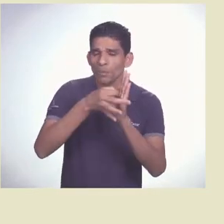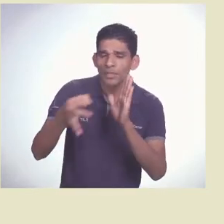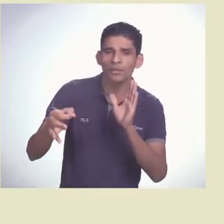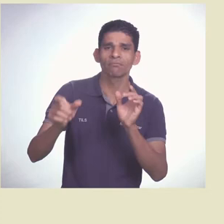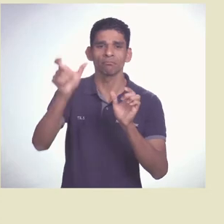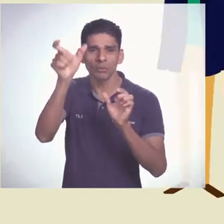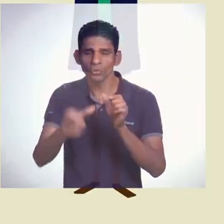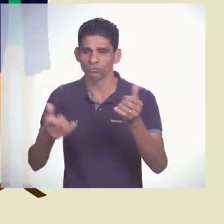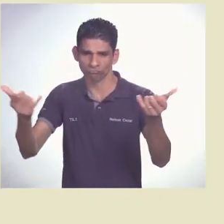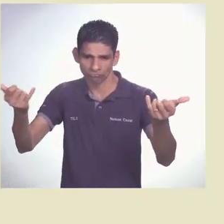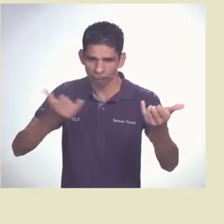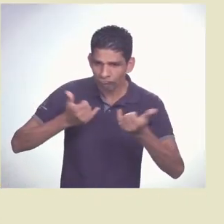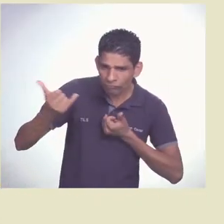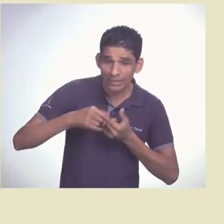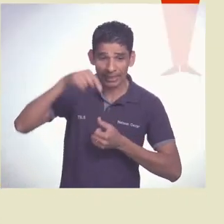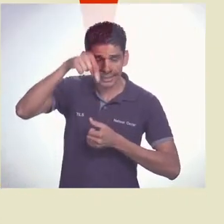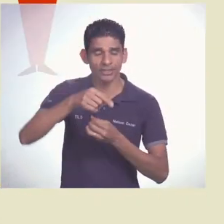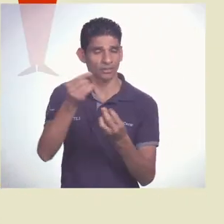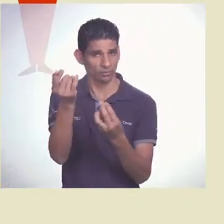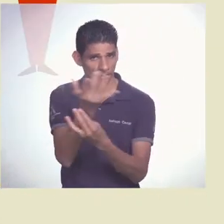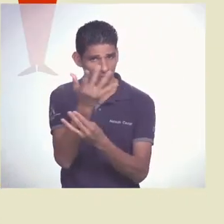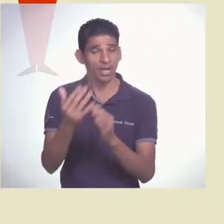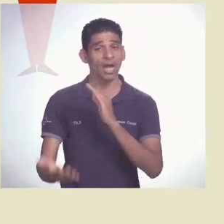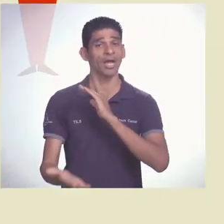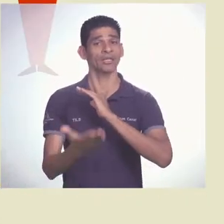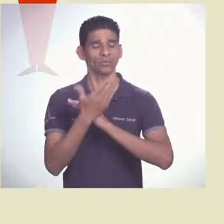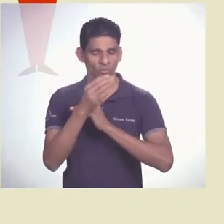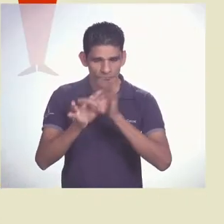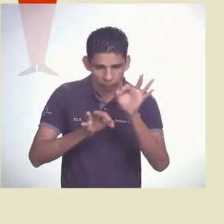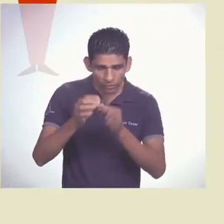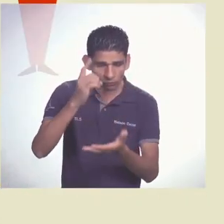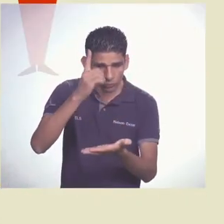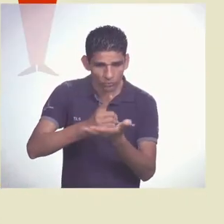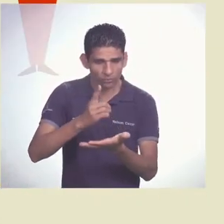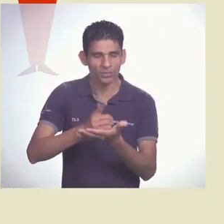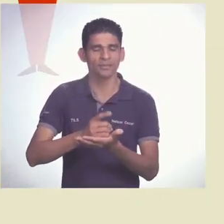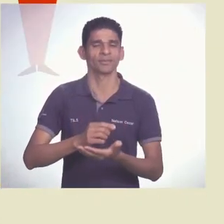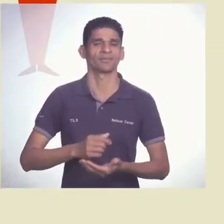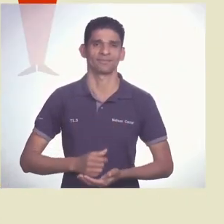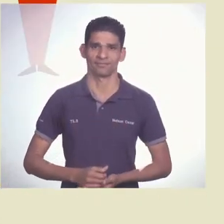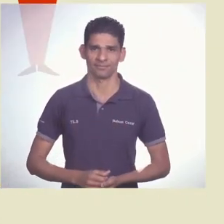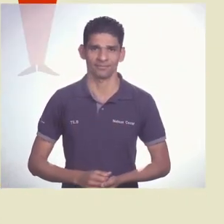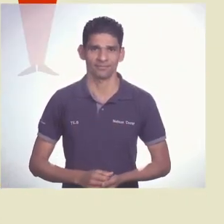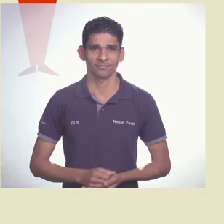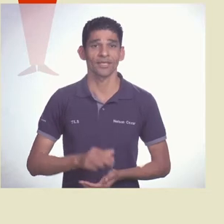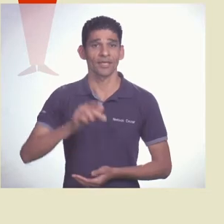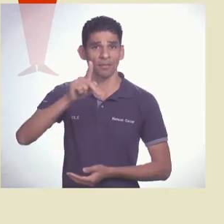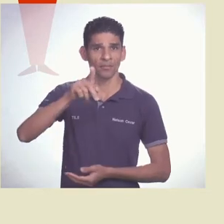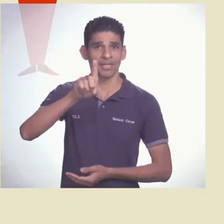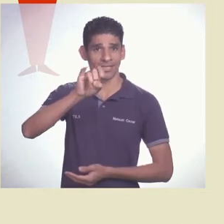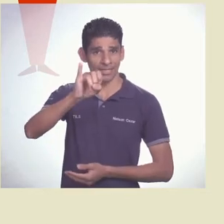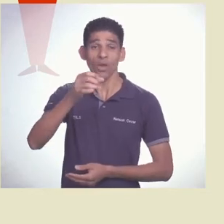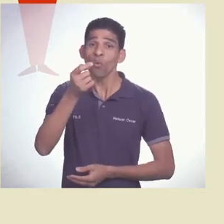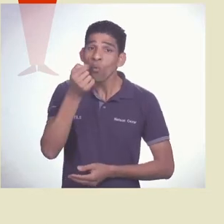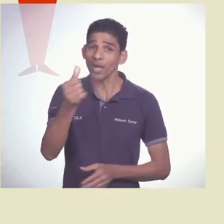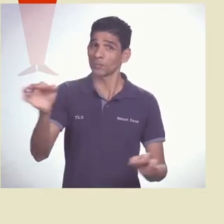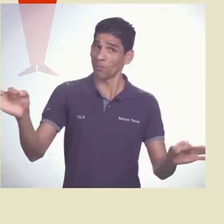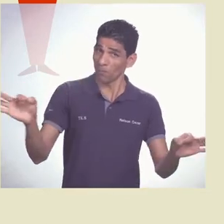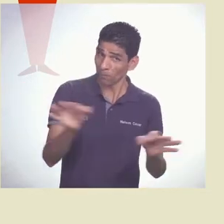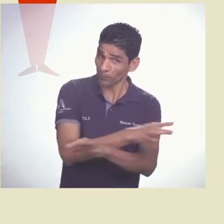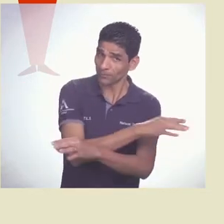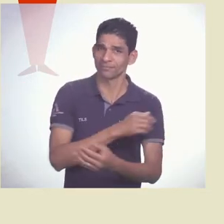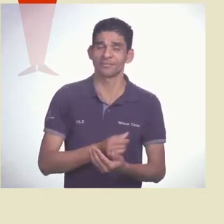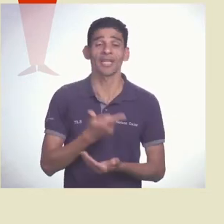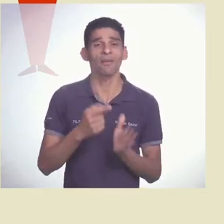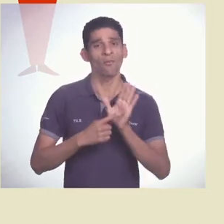coletadas opiniões dos envolvidos com a universidade para ajudar na elaboração do documento. O PDI está quase pronto